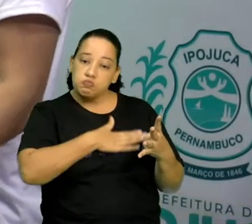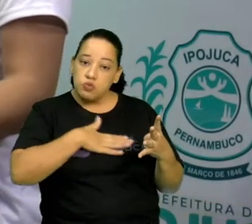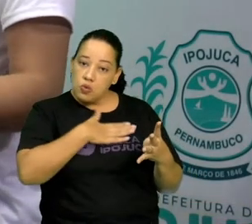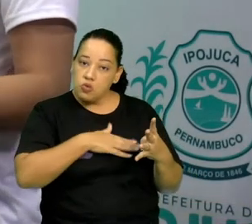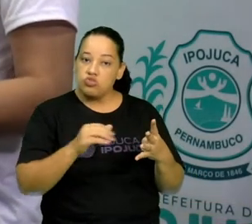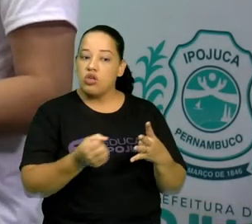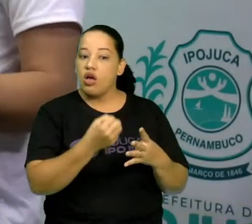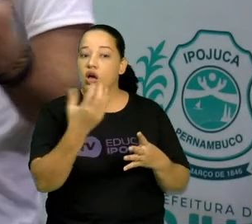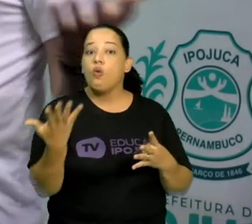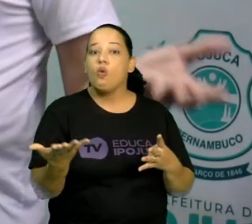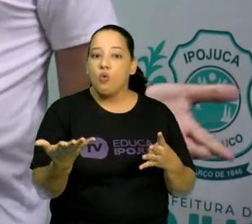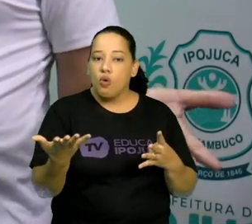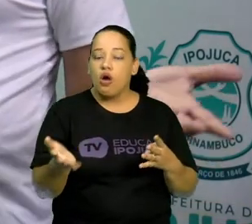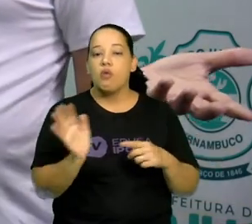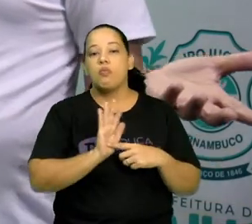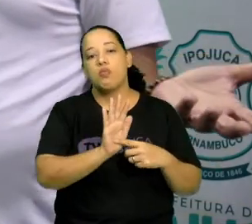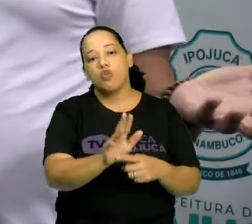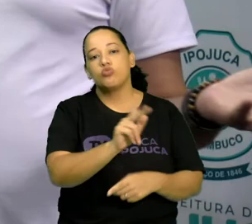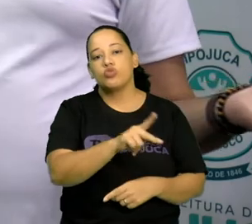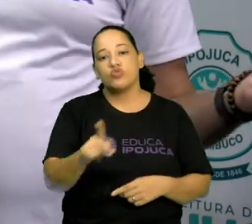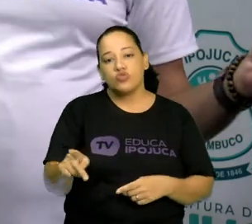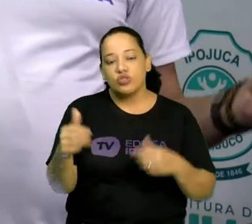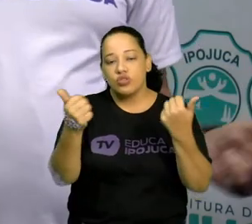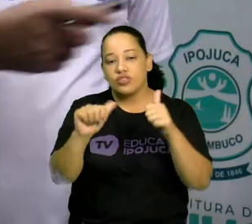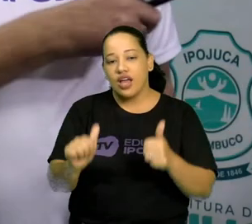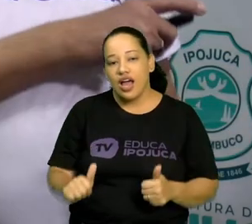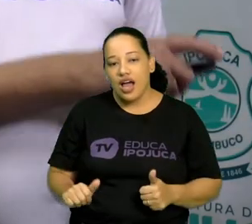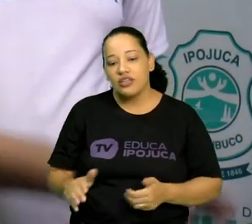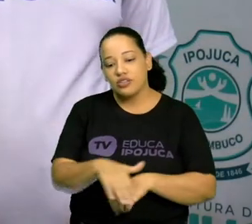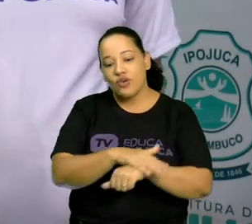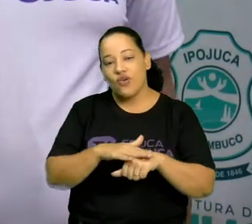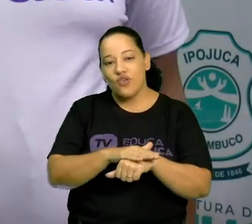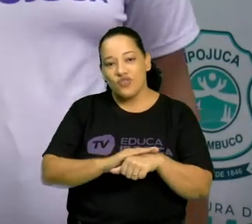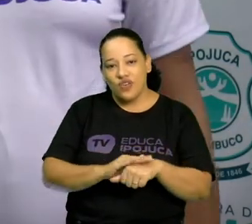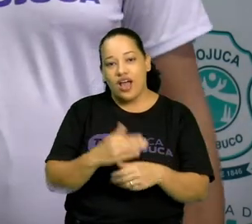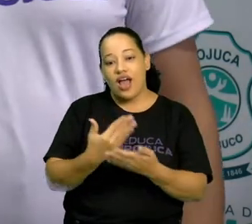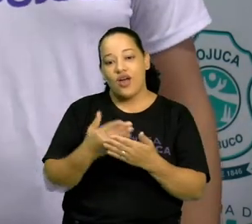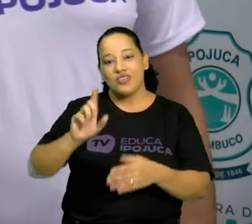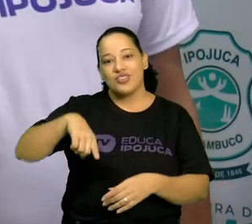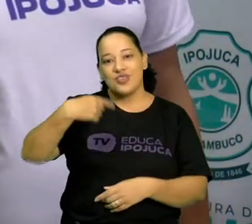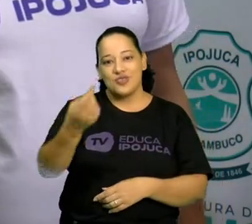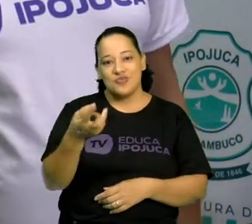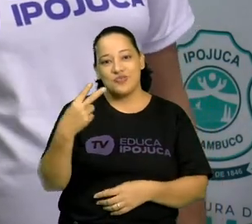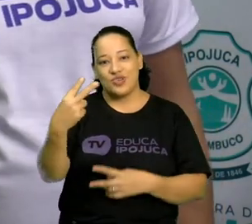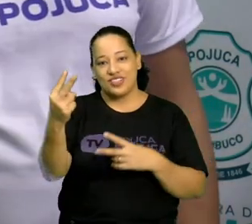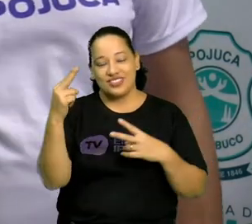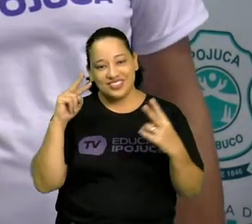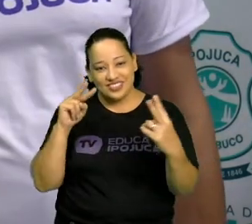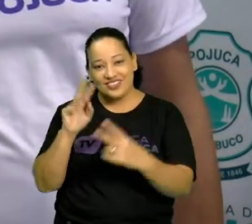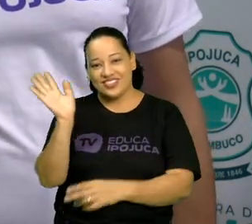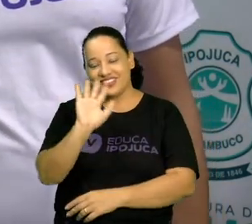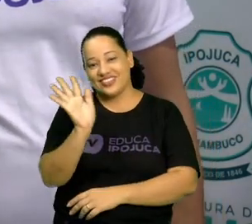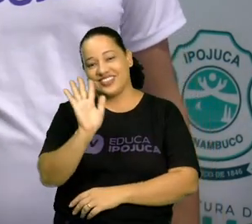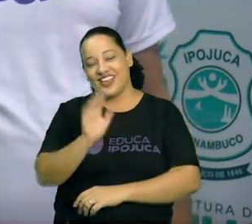professora ou professora de arte e converse sobre isso. Beleza? E a gente se vê na próxima aula. Tchau, pessoal. Valeu.